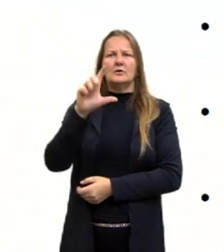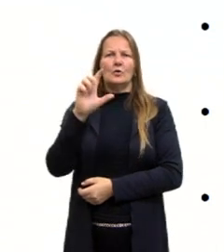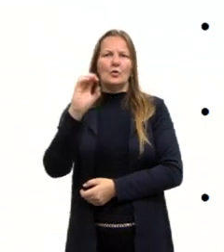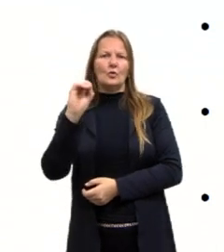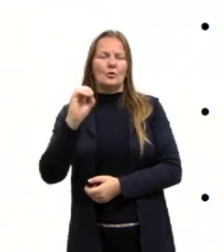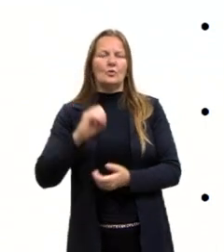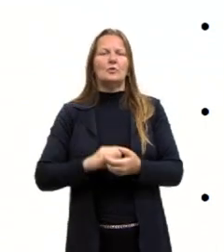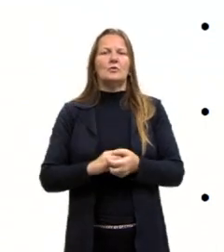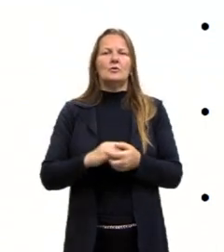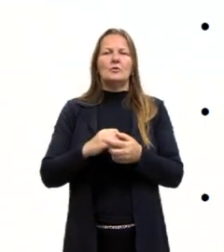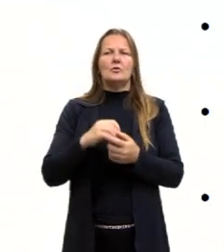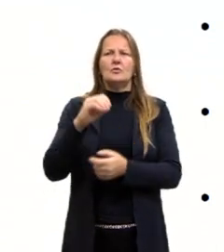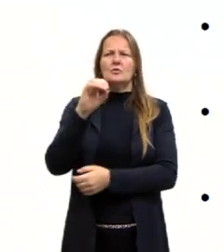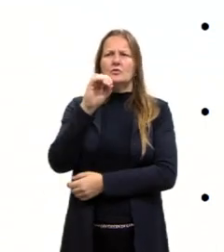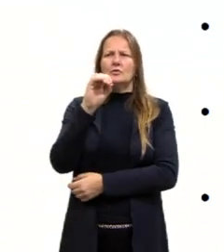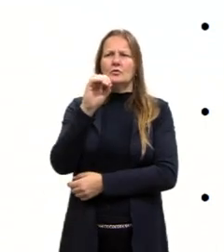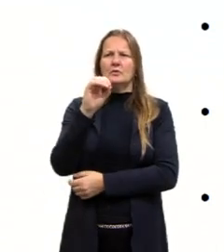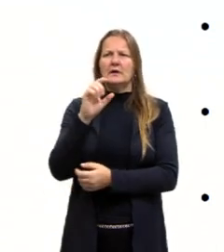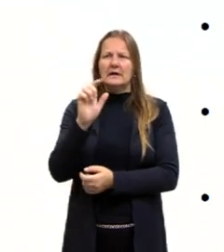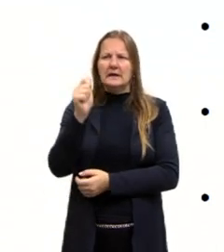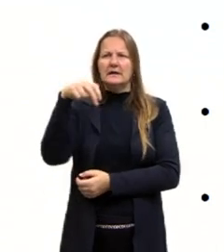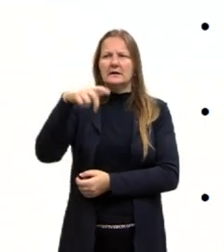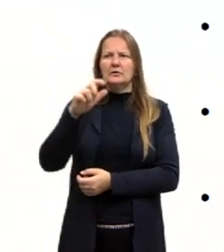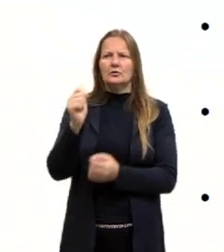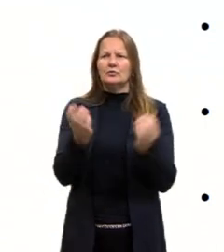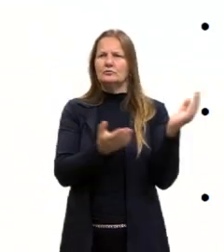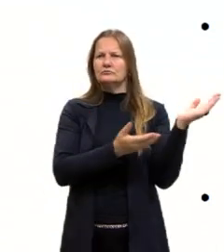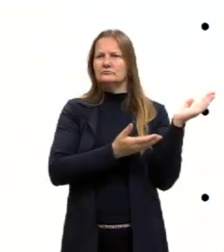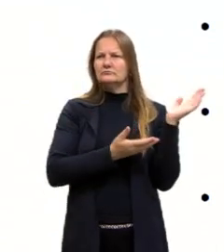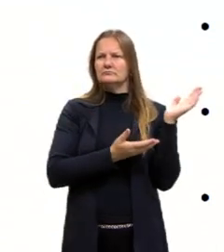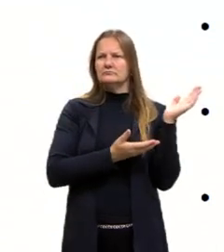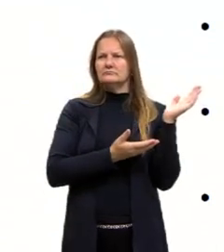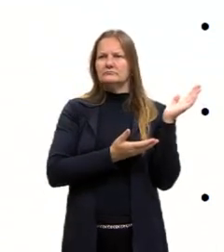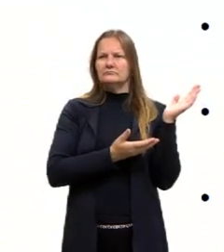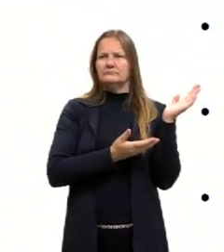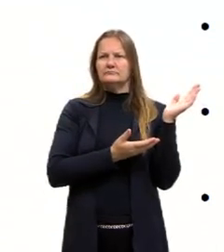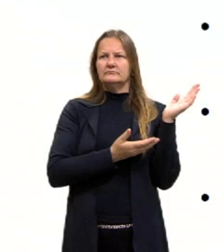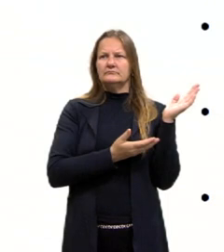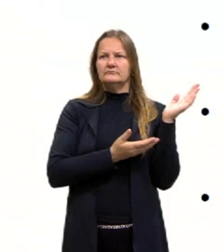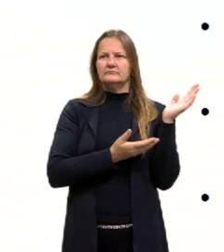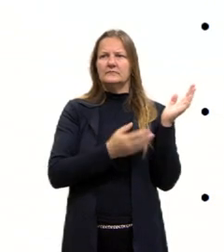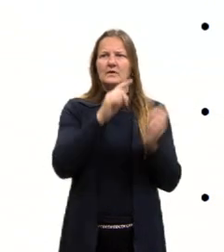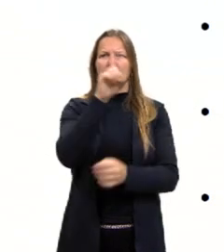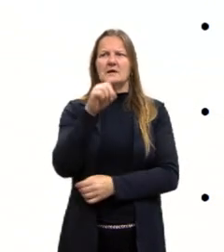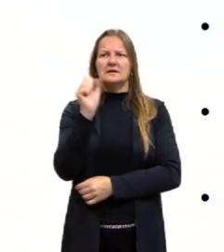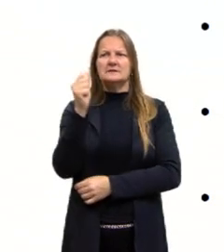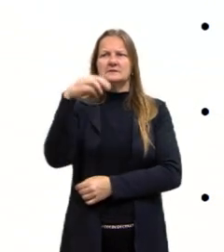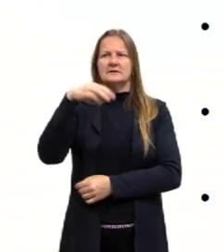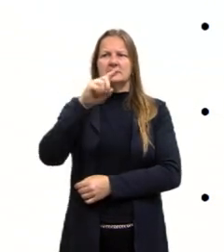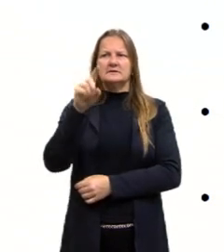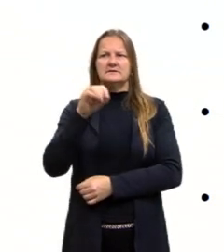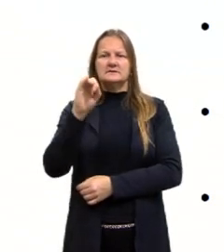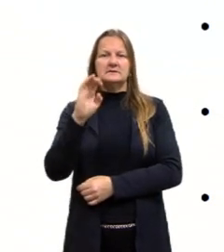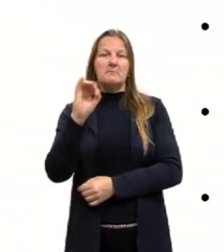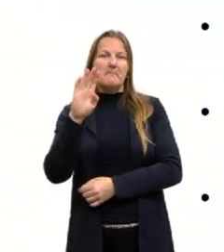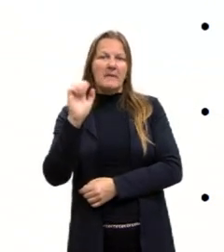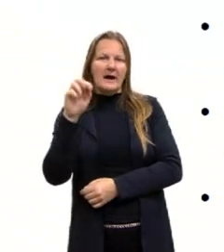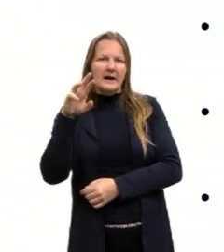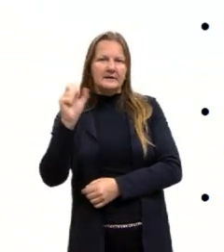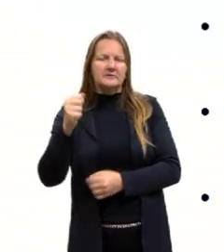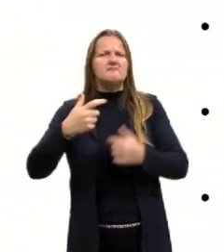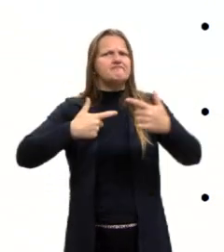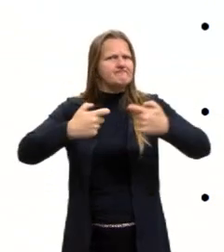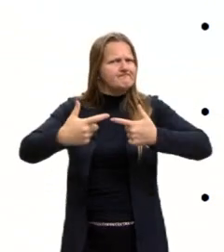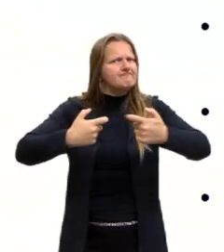Então, essa dominação imperial britânica, ela também não foi, não existiu sem resistência. Esses lugares,